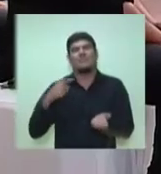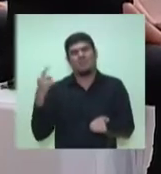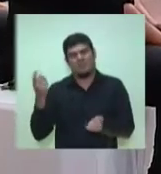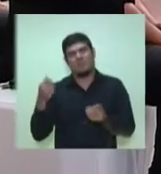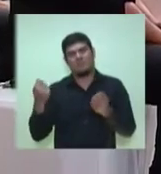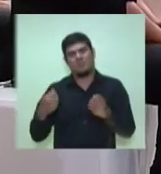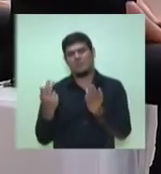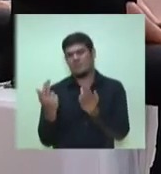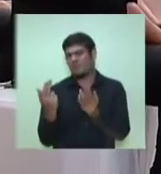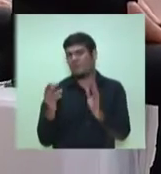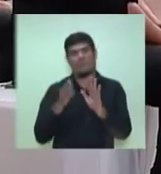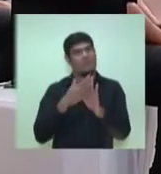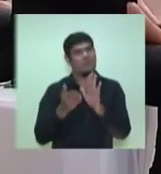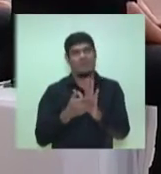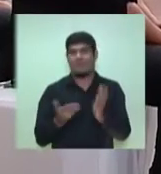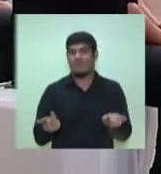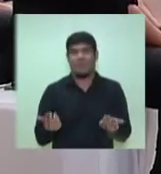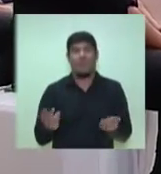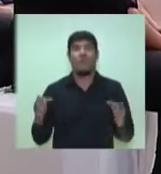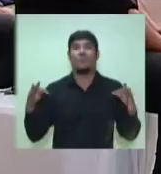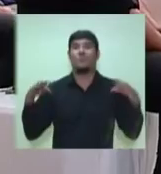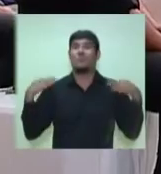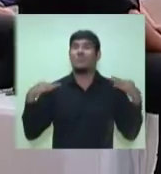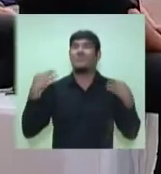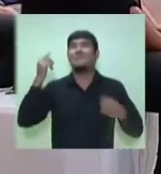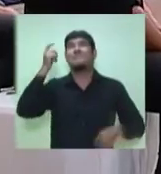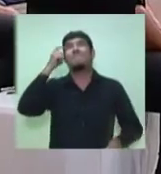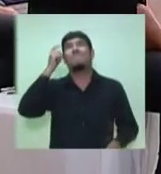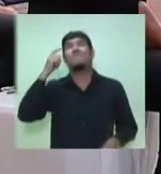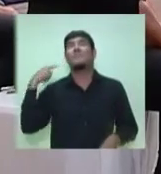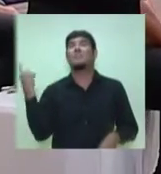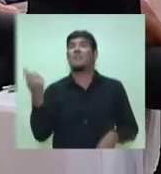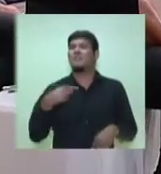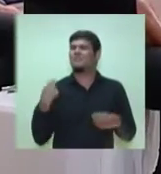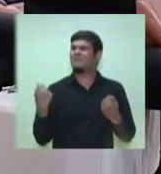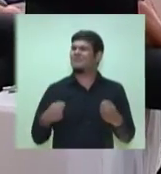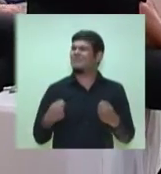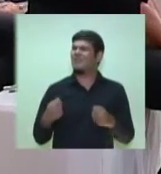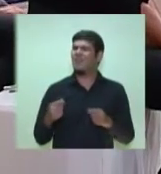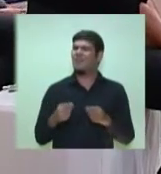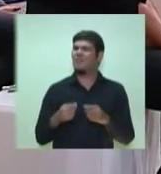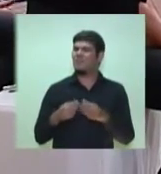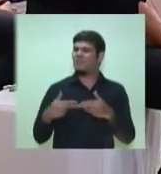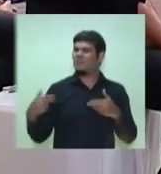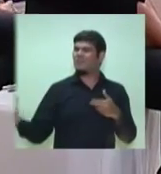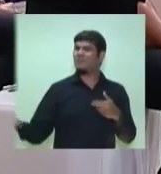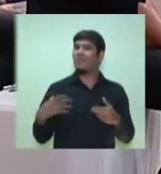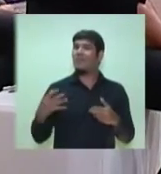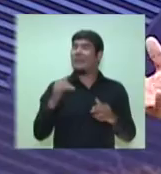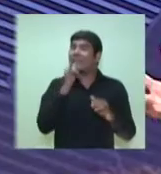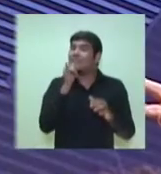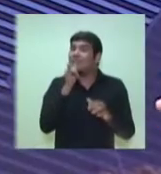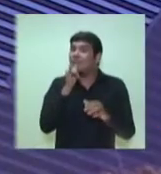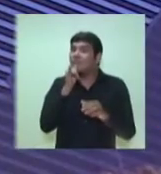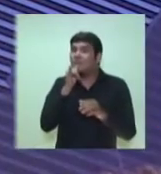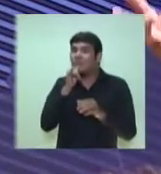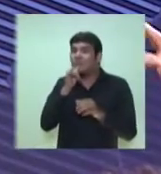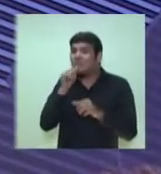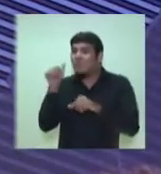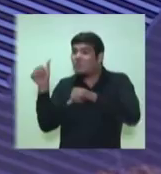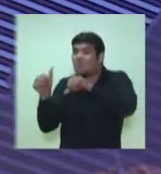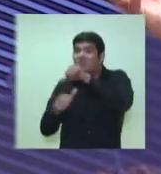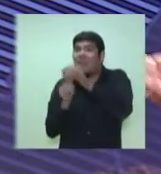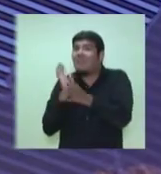mecanismos. Em relação ao turismo, eu penso que nós precisamos inovar em algumas áreas do turismo. Primeiro, resgatar o centro histórico de